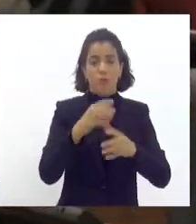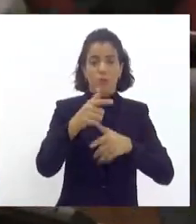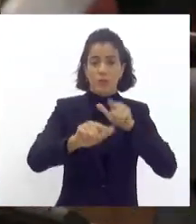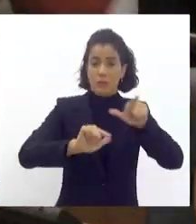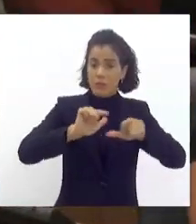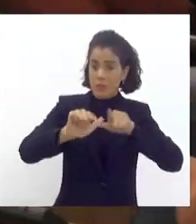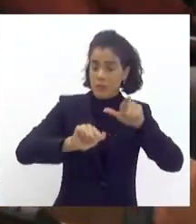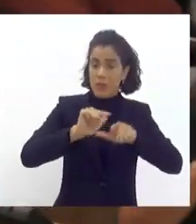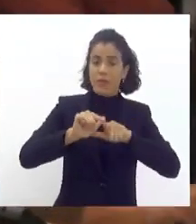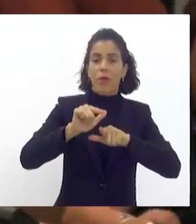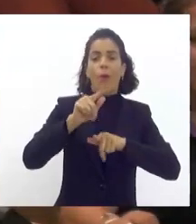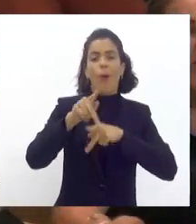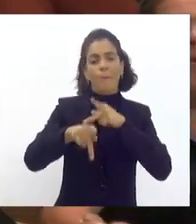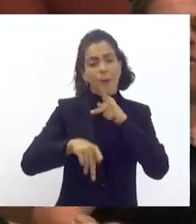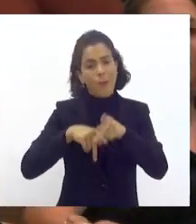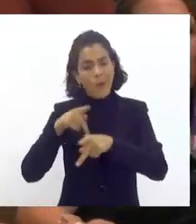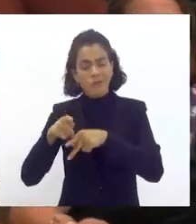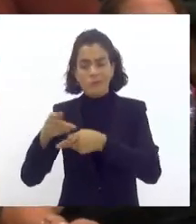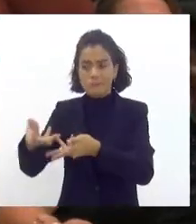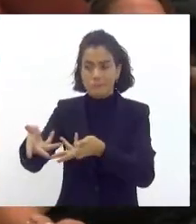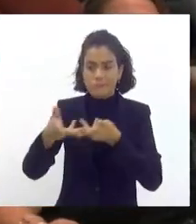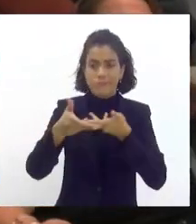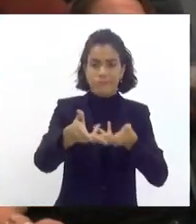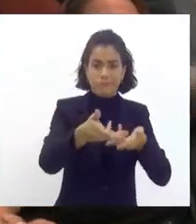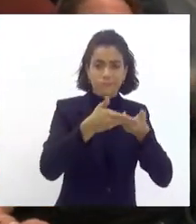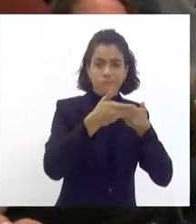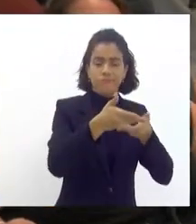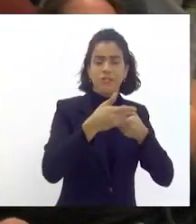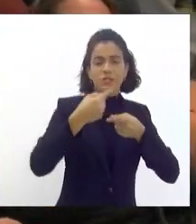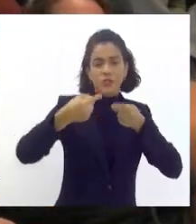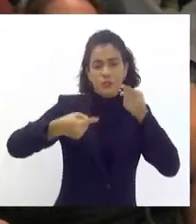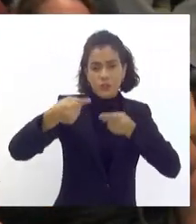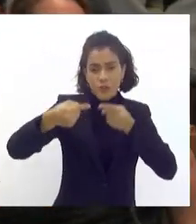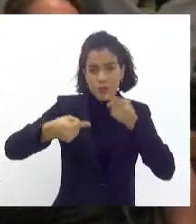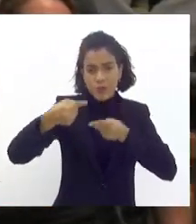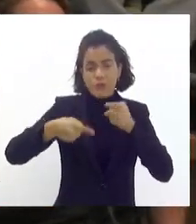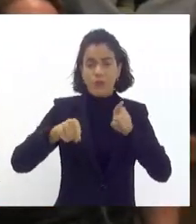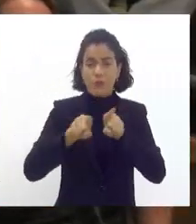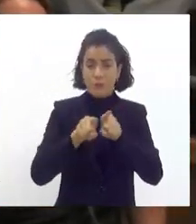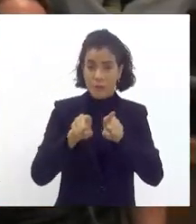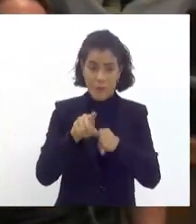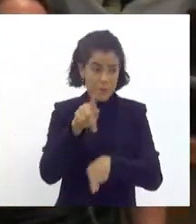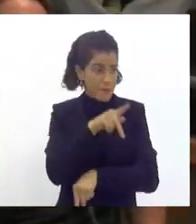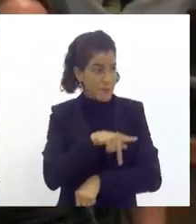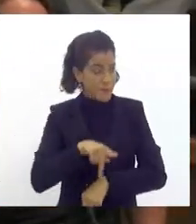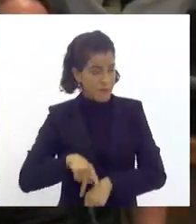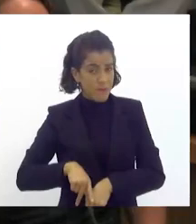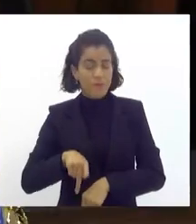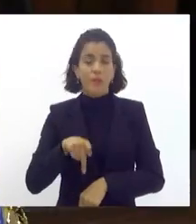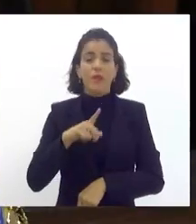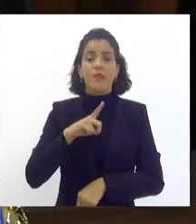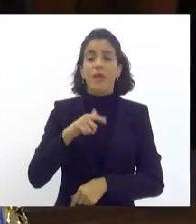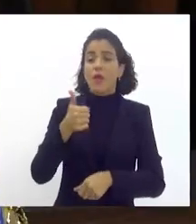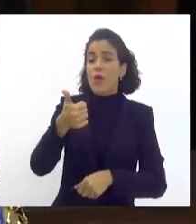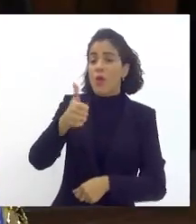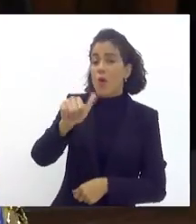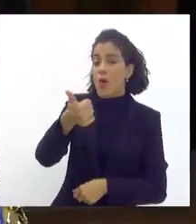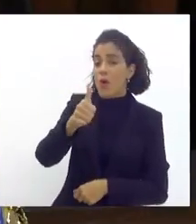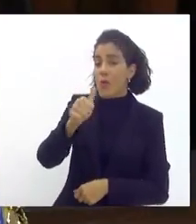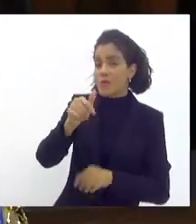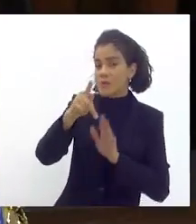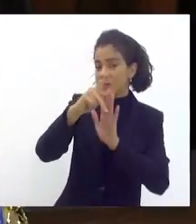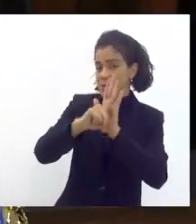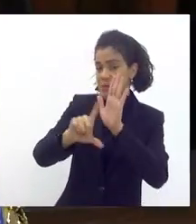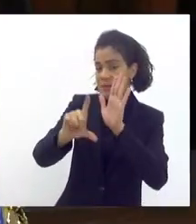sociedade civil para que a gente possa estar não só discutindo e aqui presidente Amorim nós temos 11 PLs